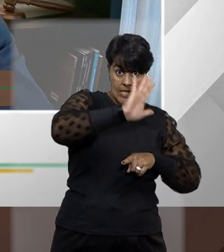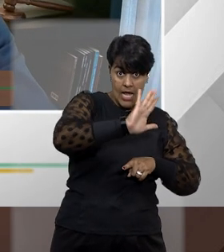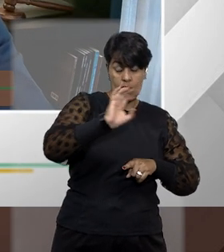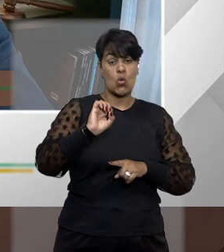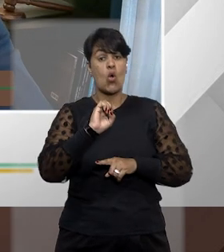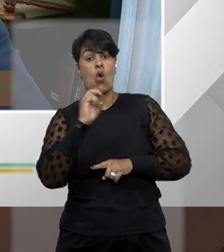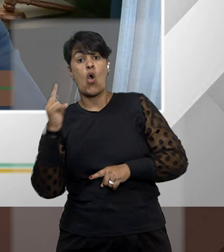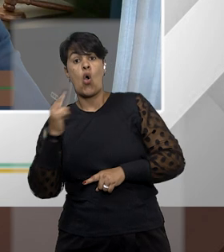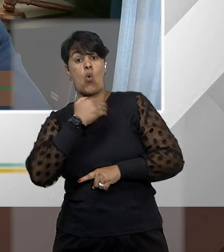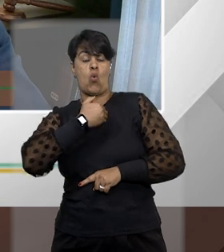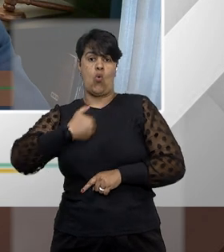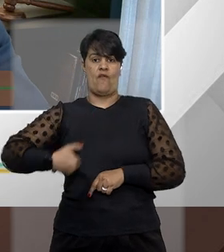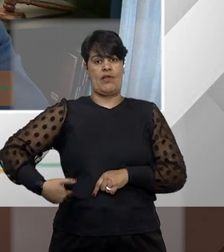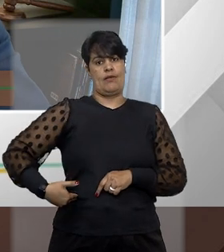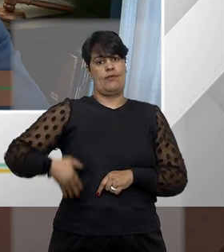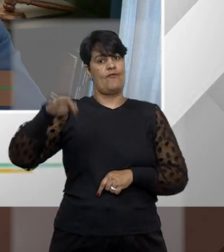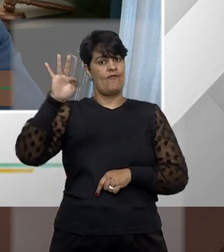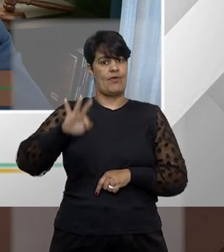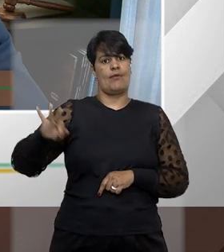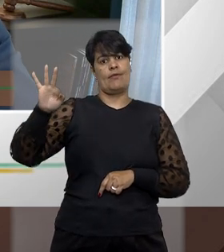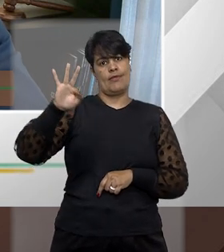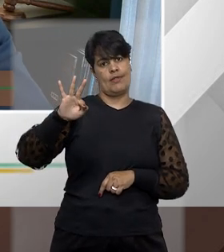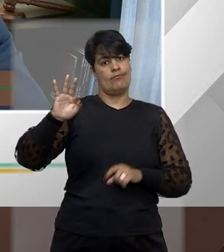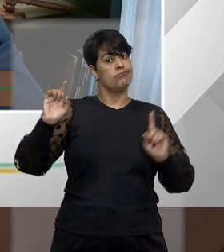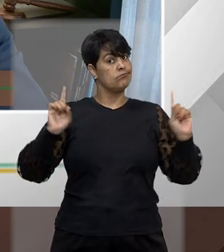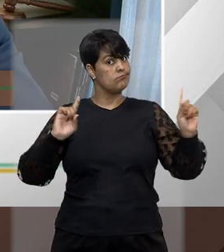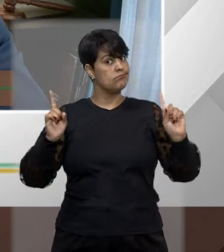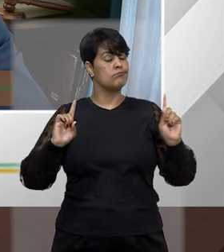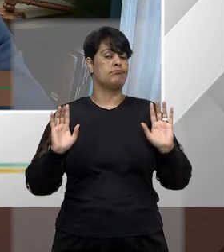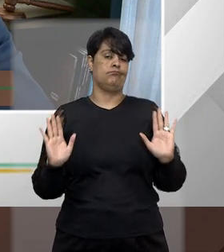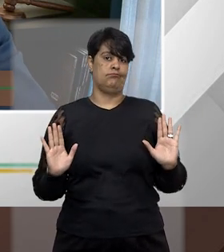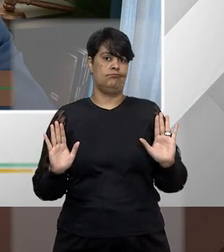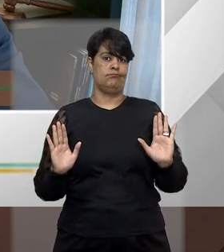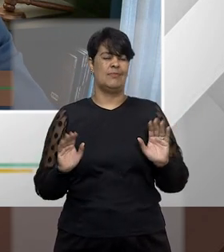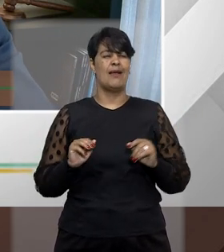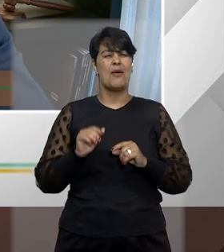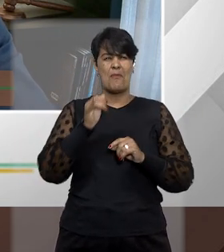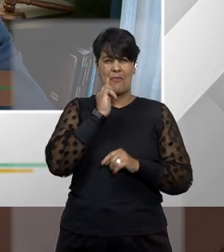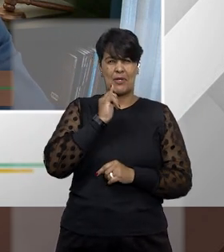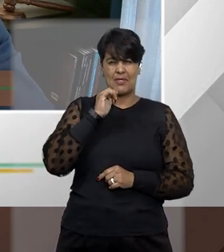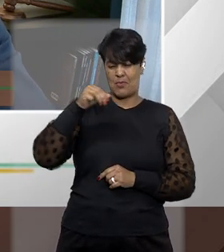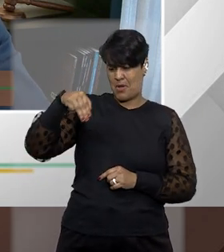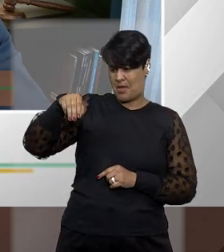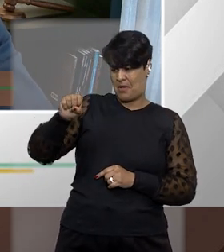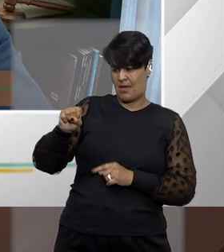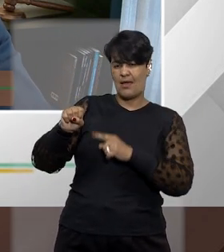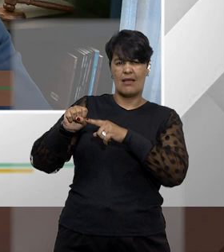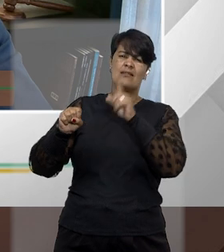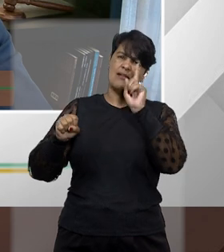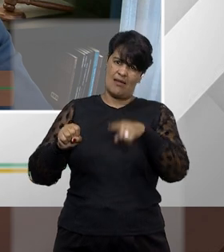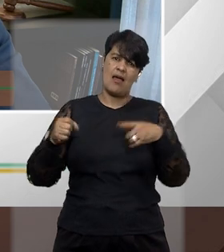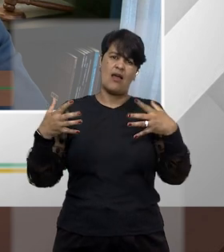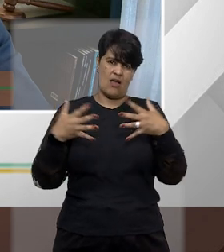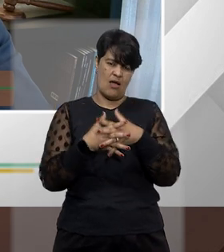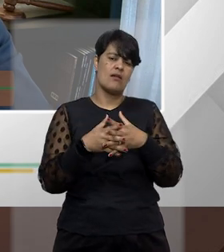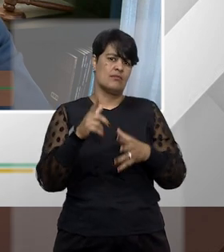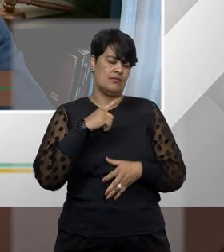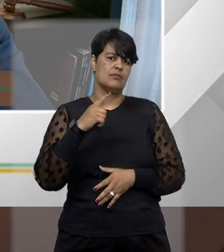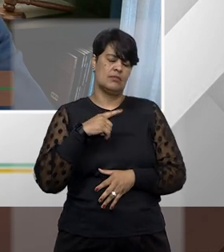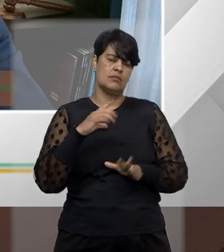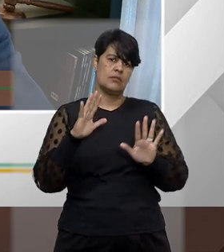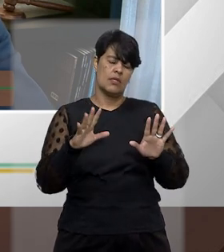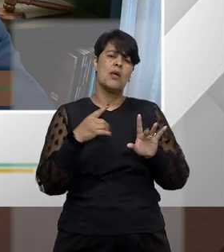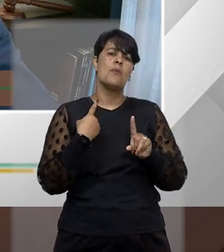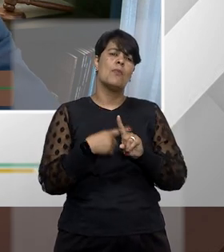vejo que essa questão da competência do mandato de segurança é uma das questões mais complexas que envolve essa ação